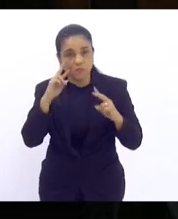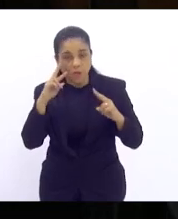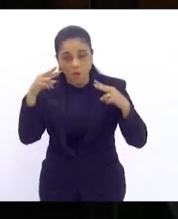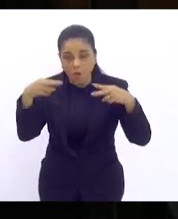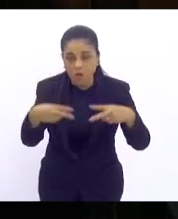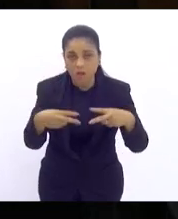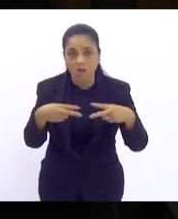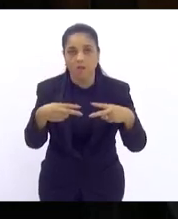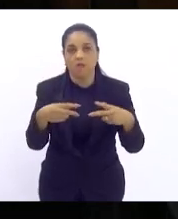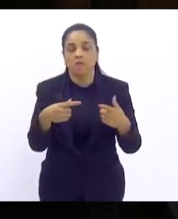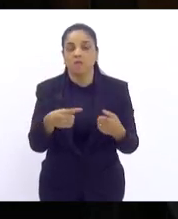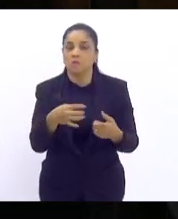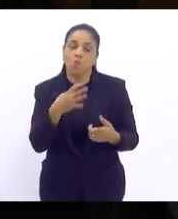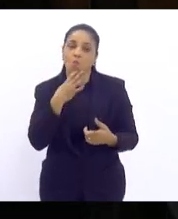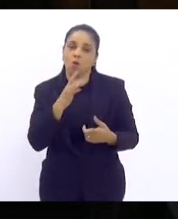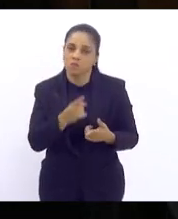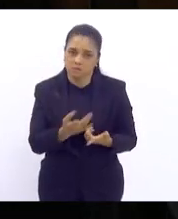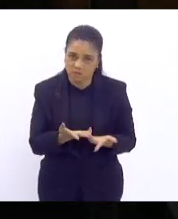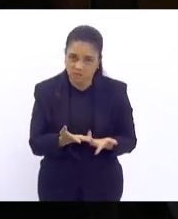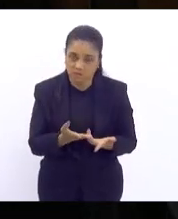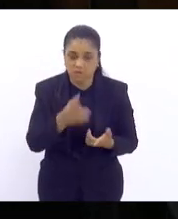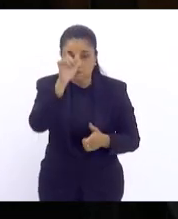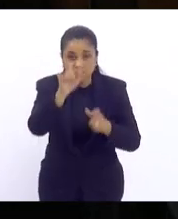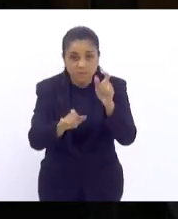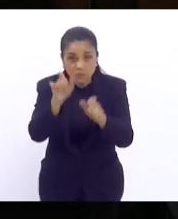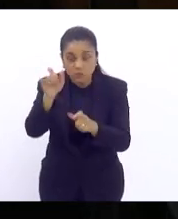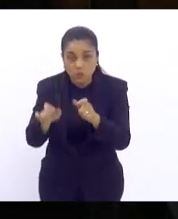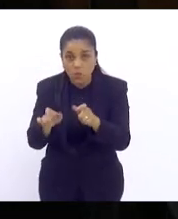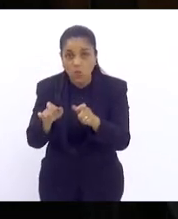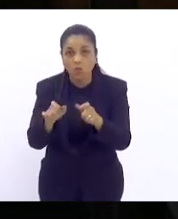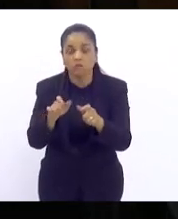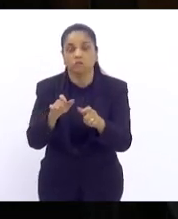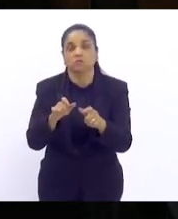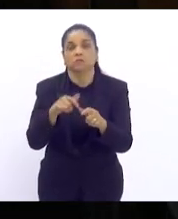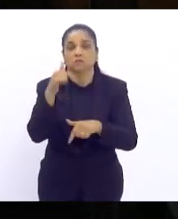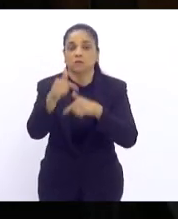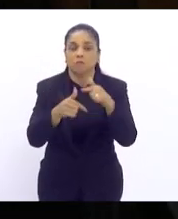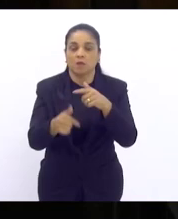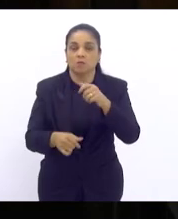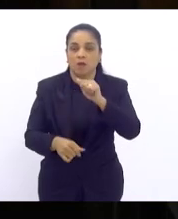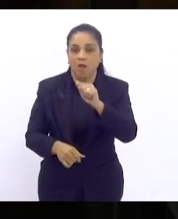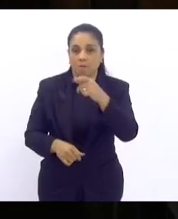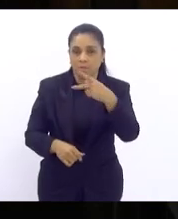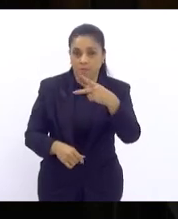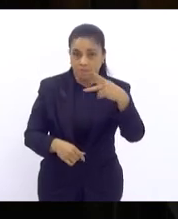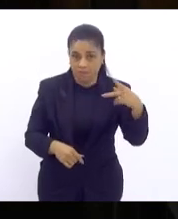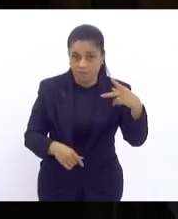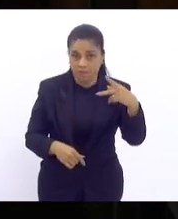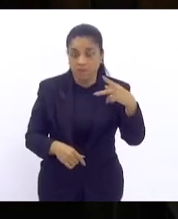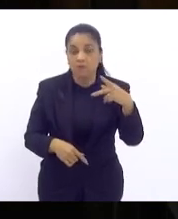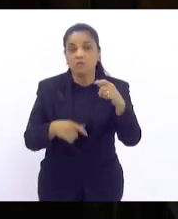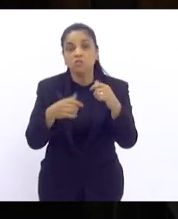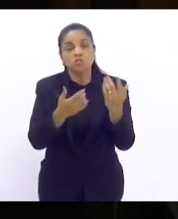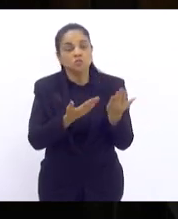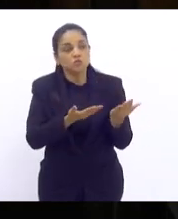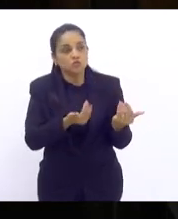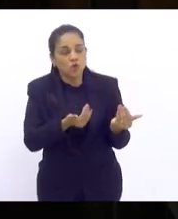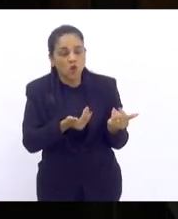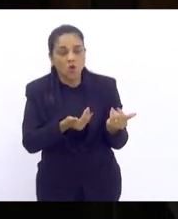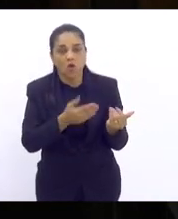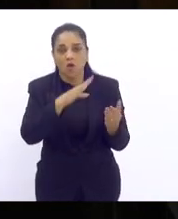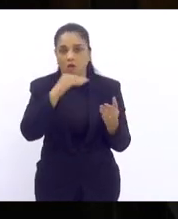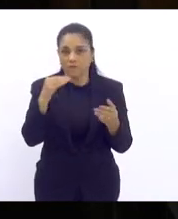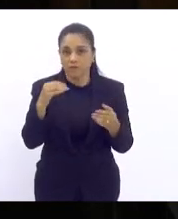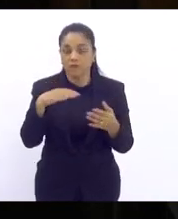reconhecimento de que essas pessoas hoje que trabalham por aplicativo é basicamente pessoas jovens pessoas